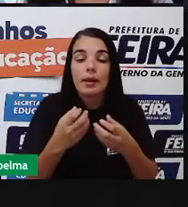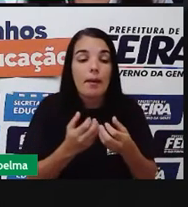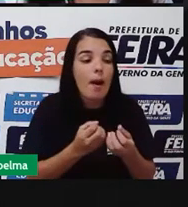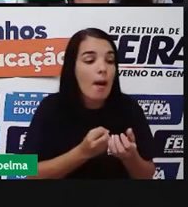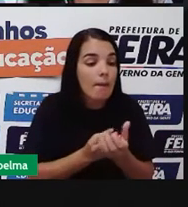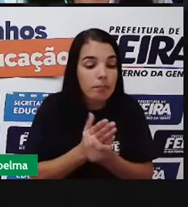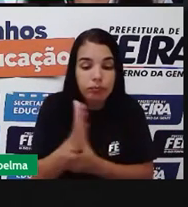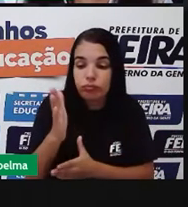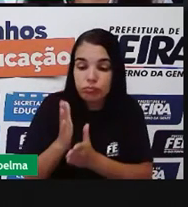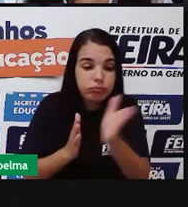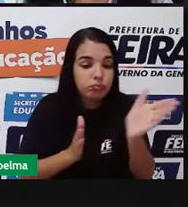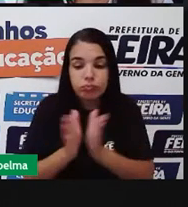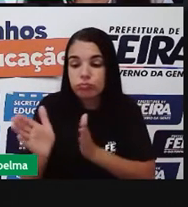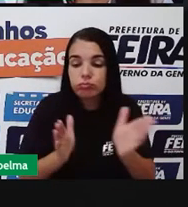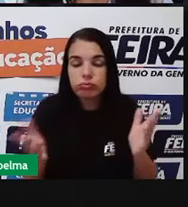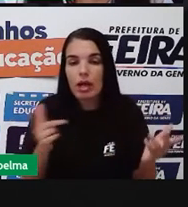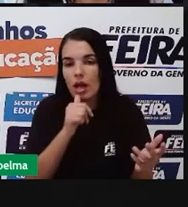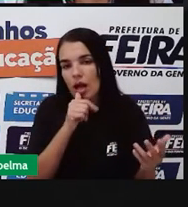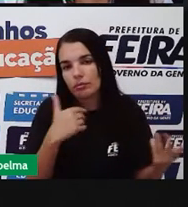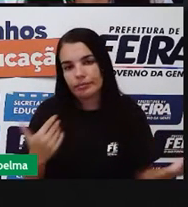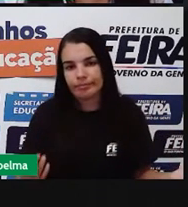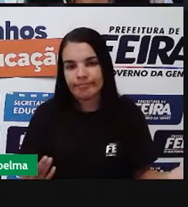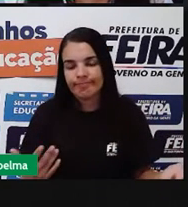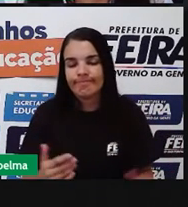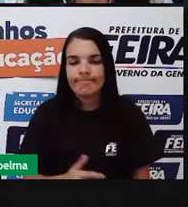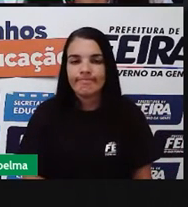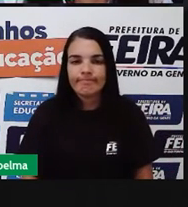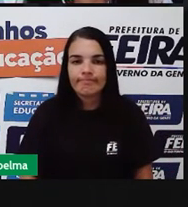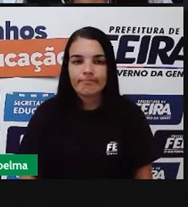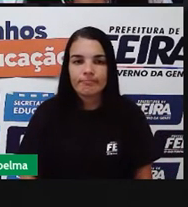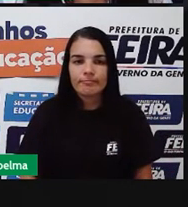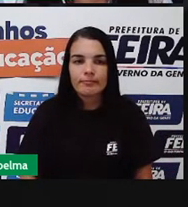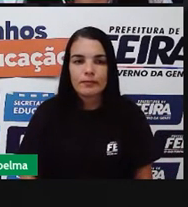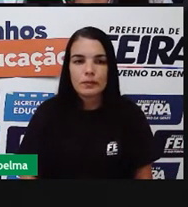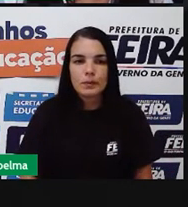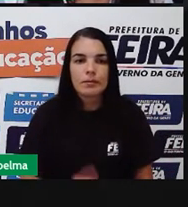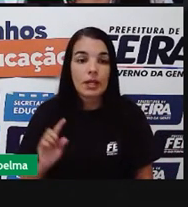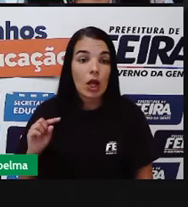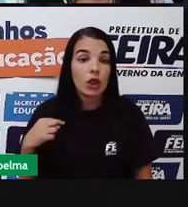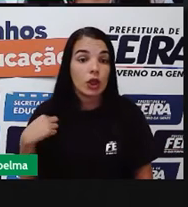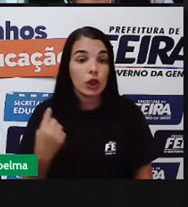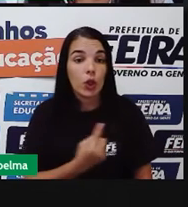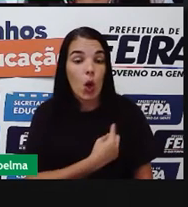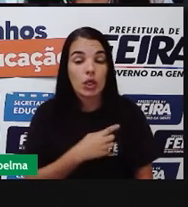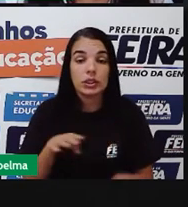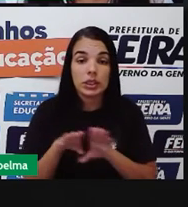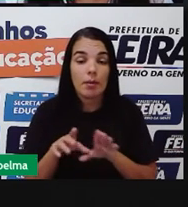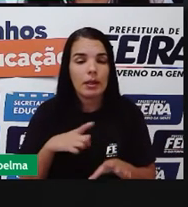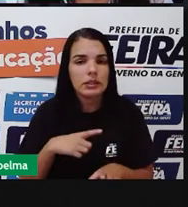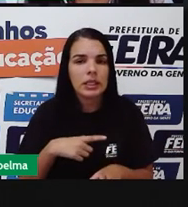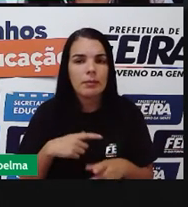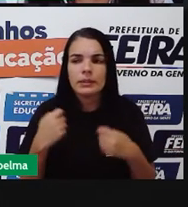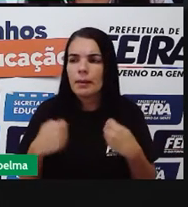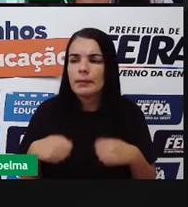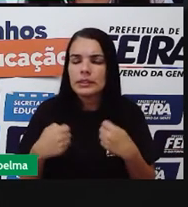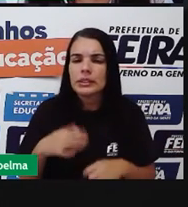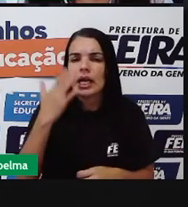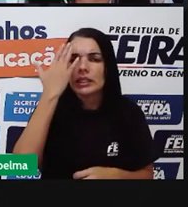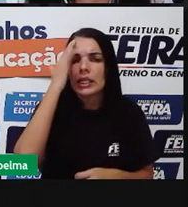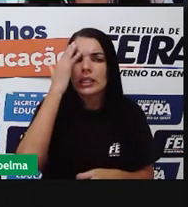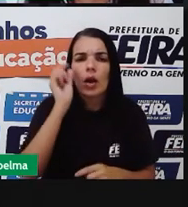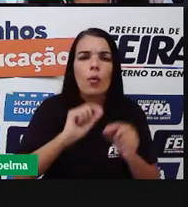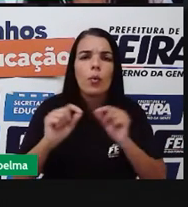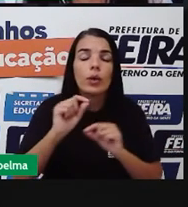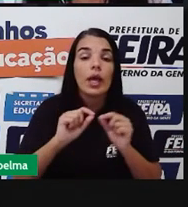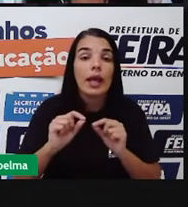ali desta água, né? E aí nós também temos que esses lixos, eles favorecem aí a